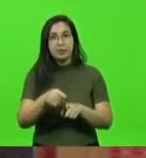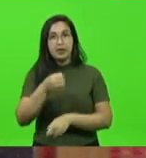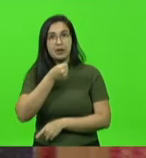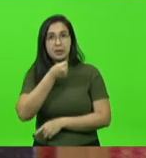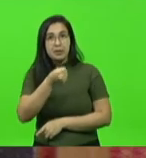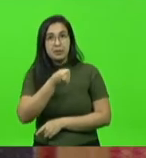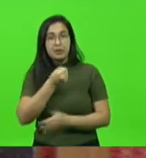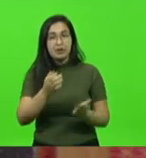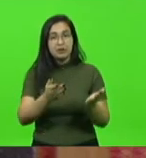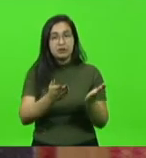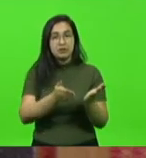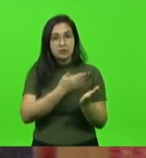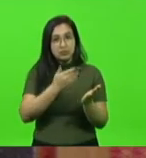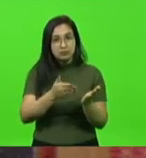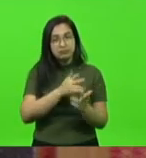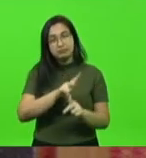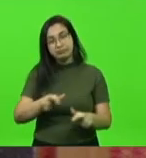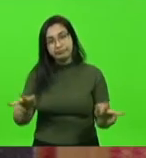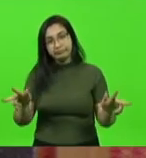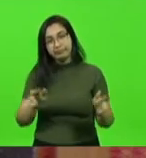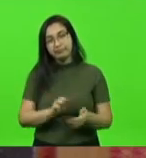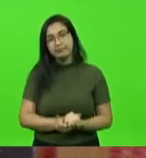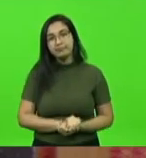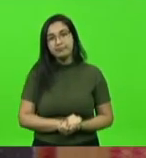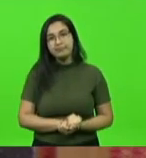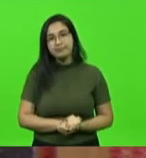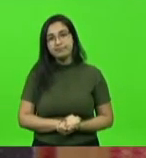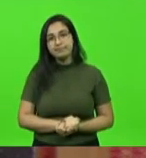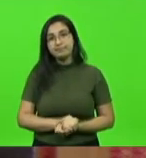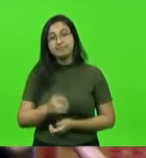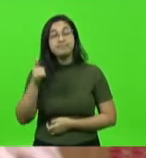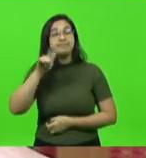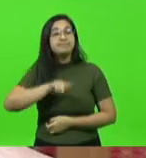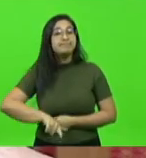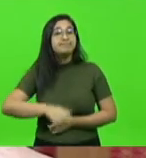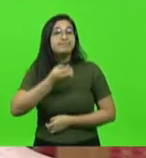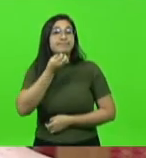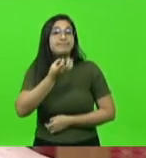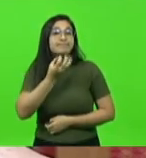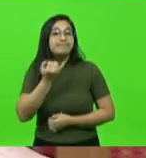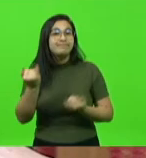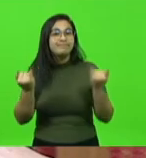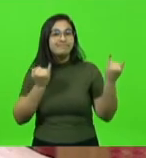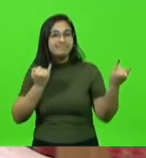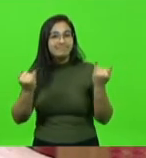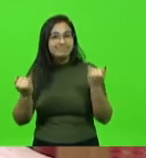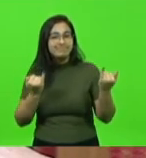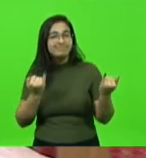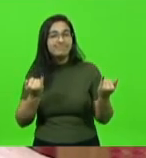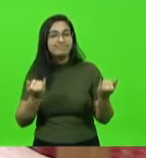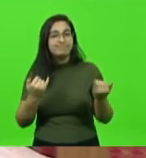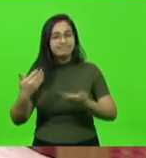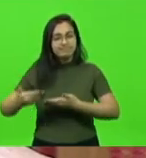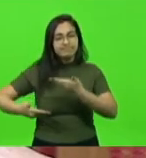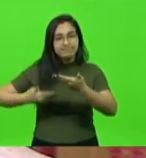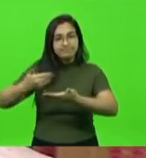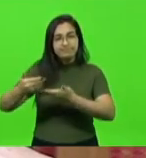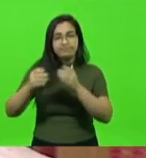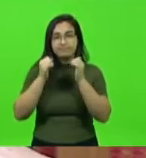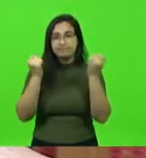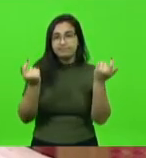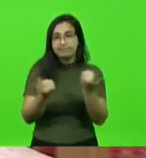importante e também a boa notícia que nós estamos com tramitação na casa